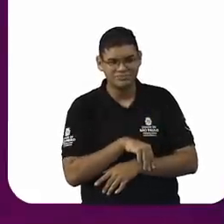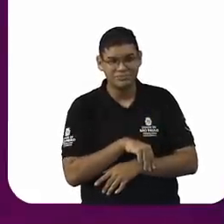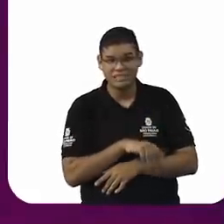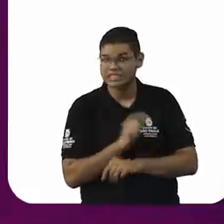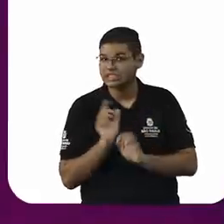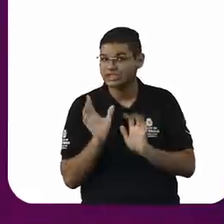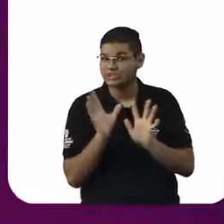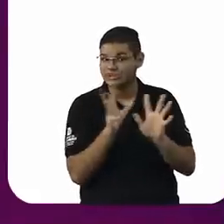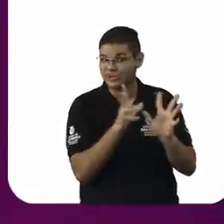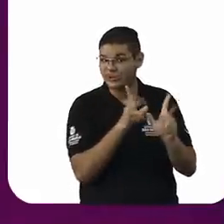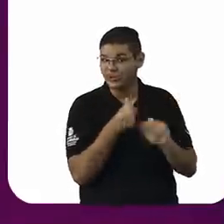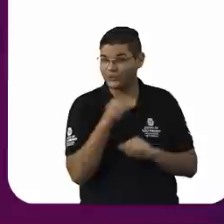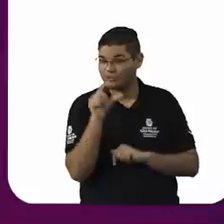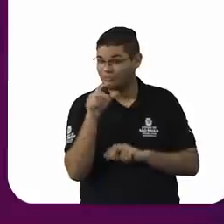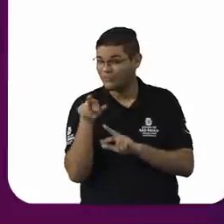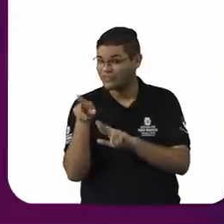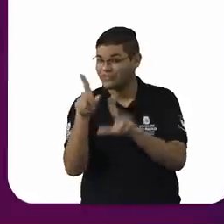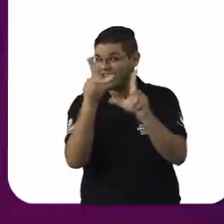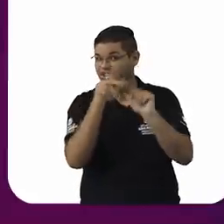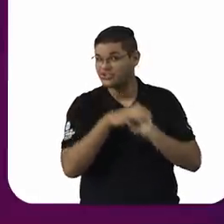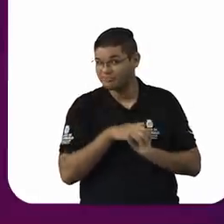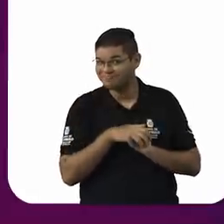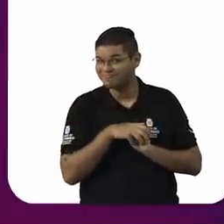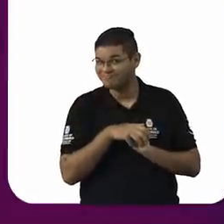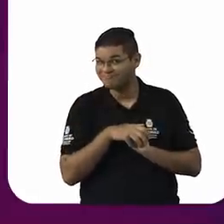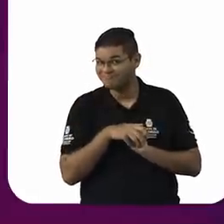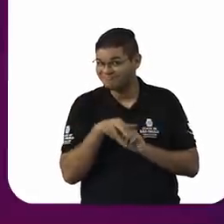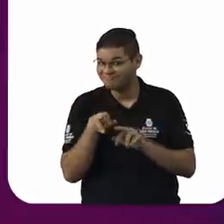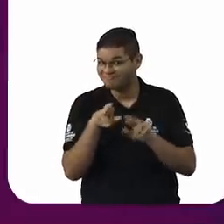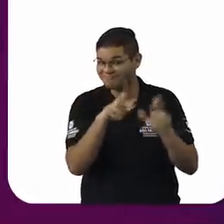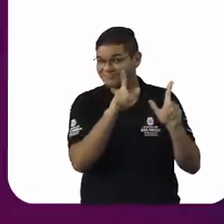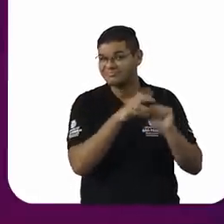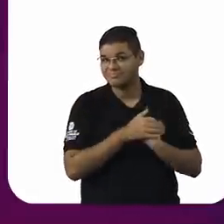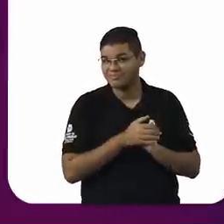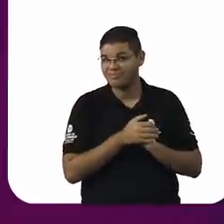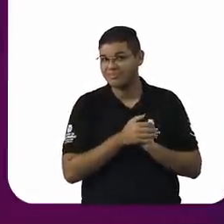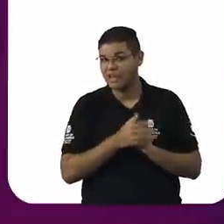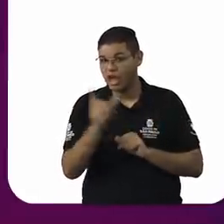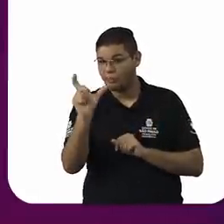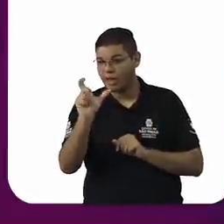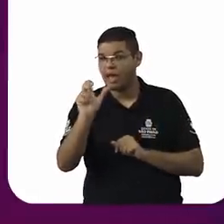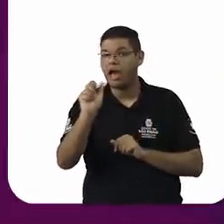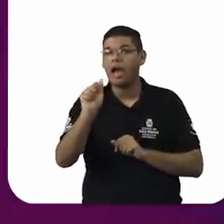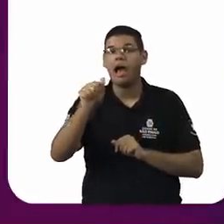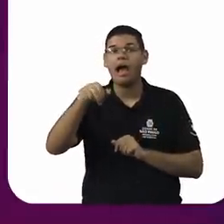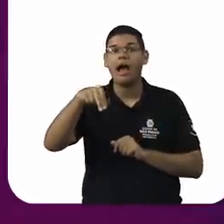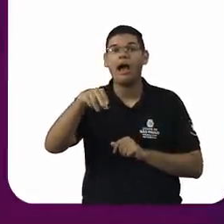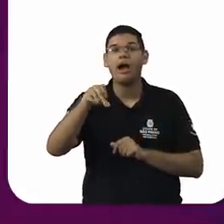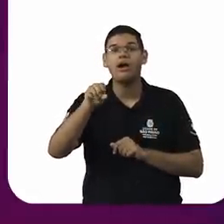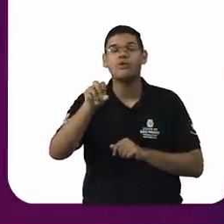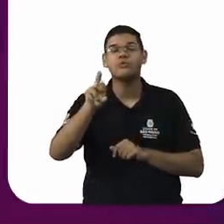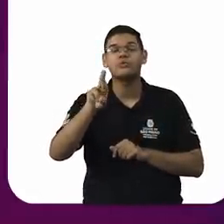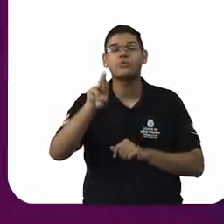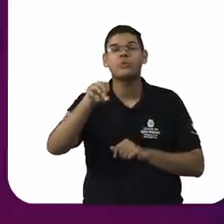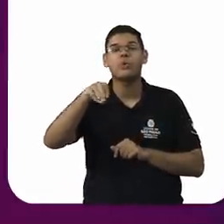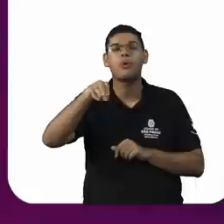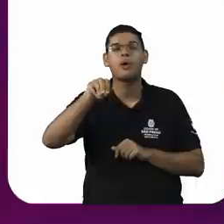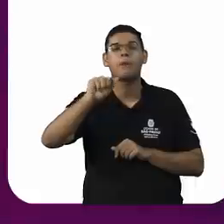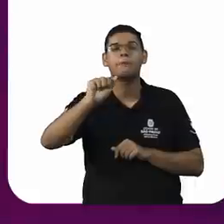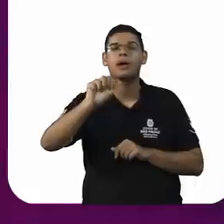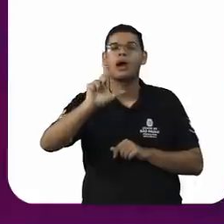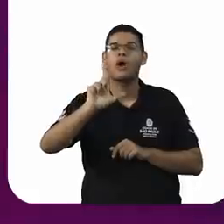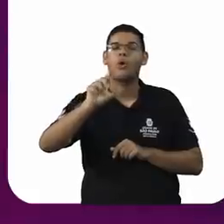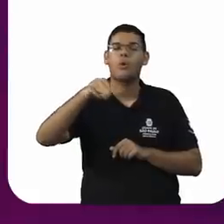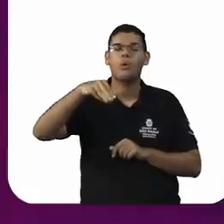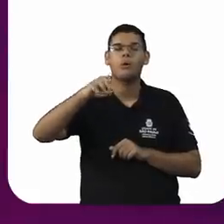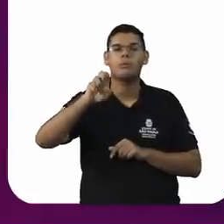anormalmente diferentes. E aí precisa desse adverbio anormalmente, porque você está dizendo que essa possibilidade não